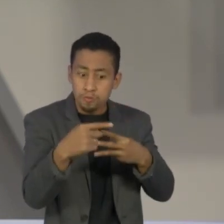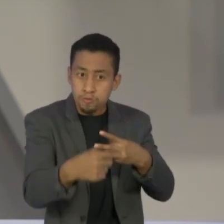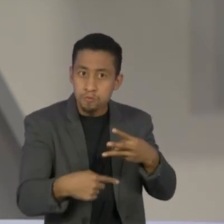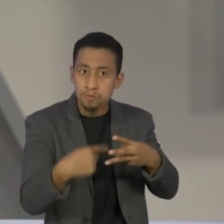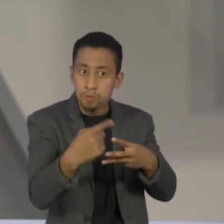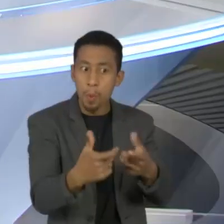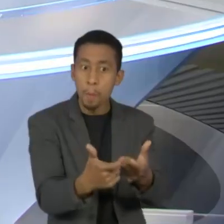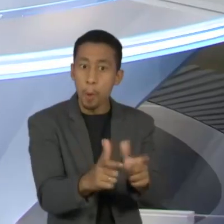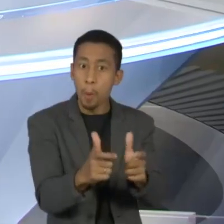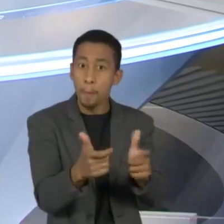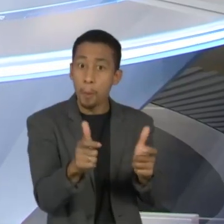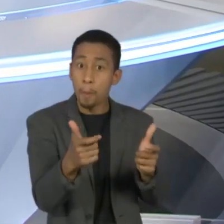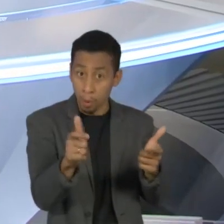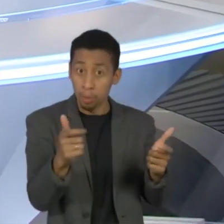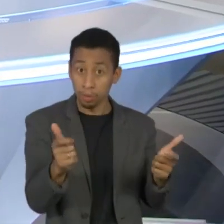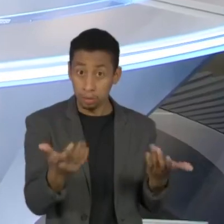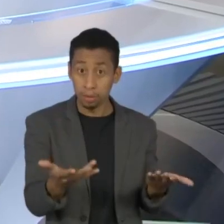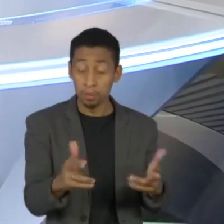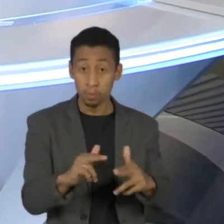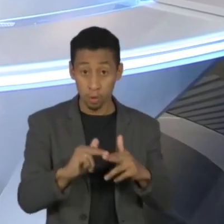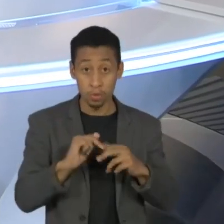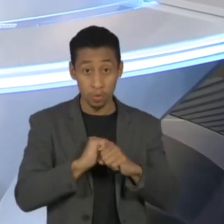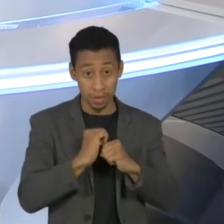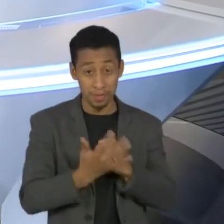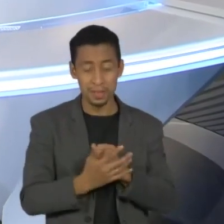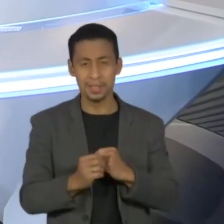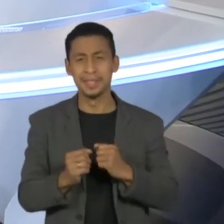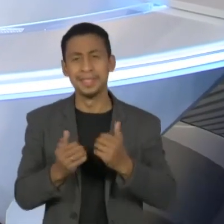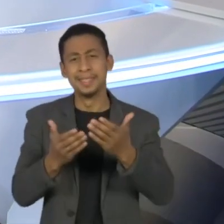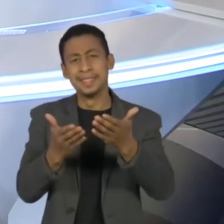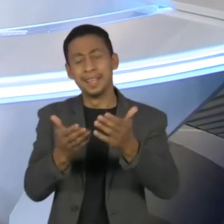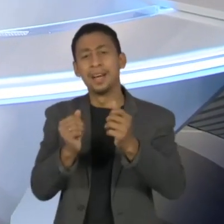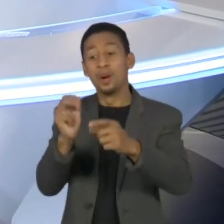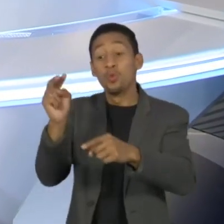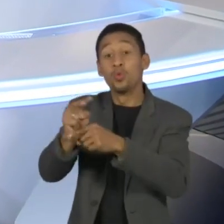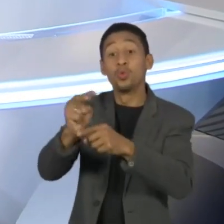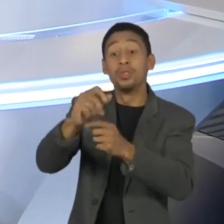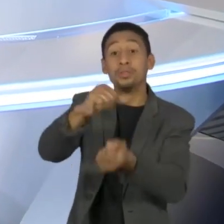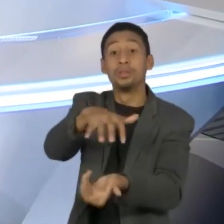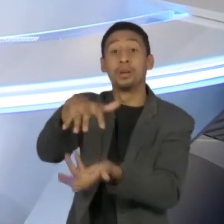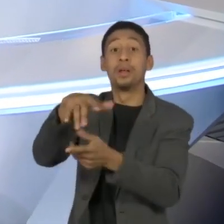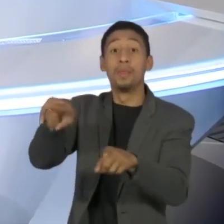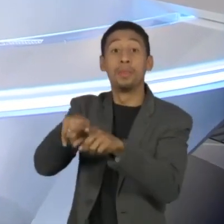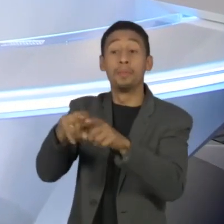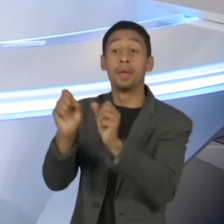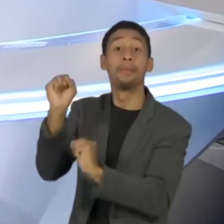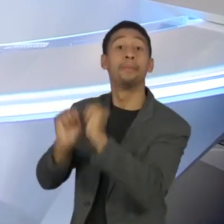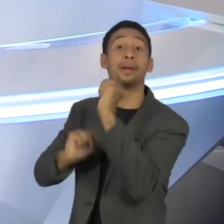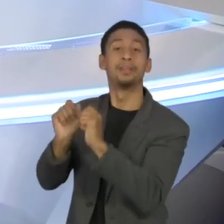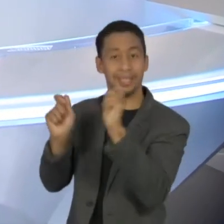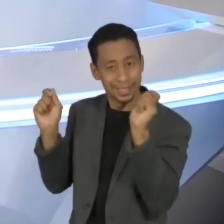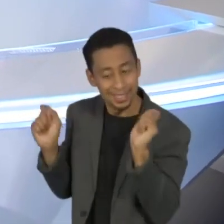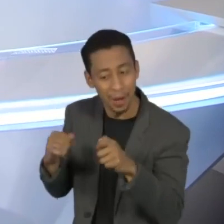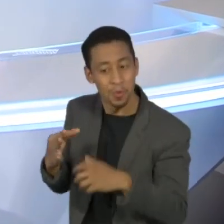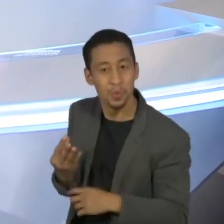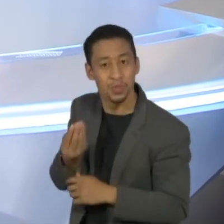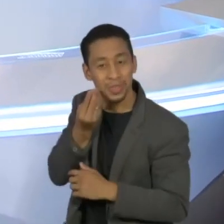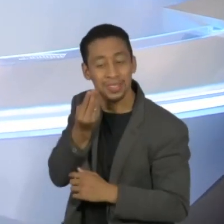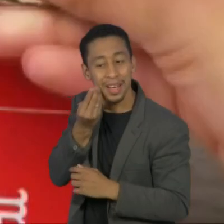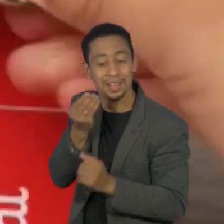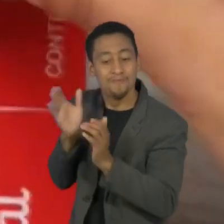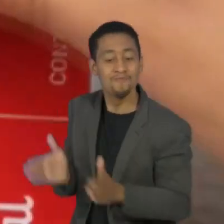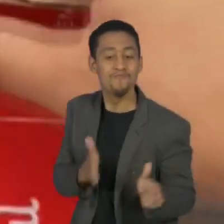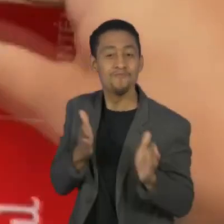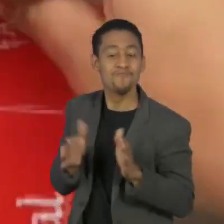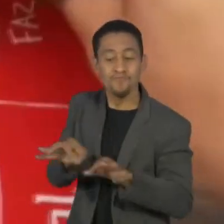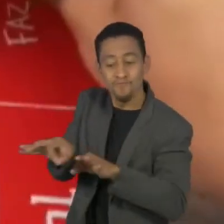durante a pandemia. E essa tendência é boa para o planeta e também para a indústria, que tem a oportunidade de dar uma nova vida aos produtos.